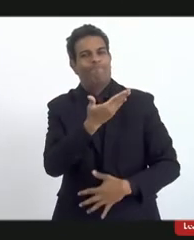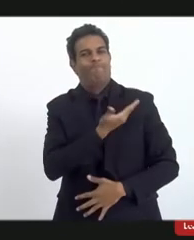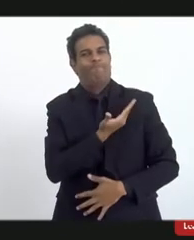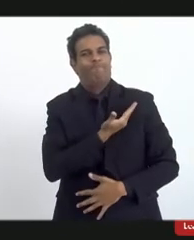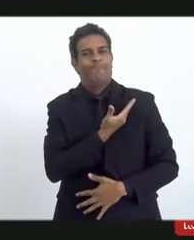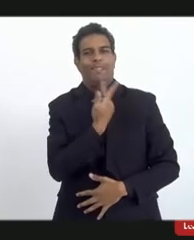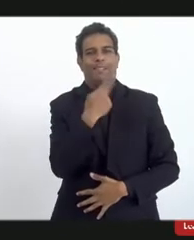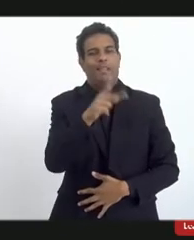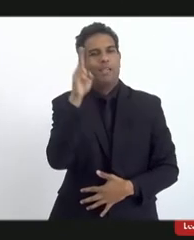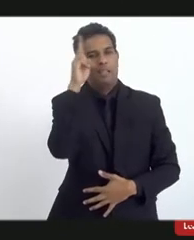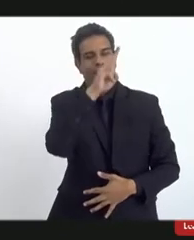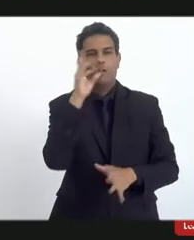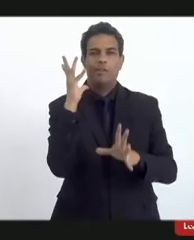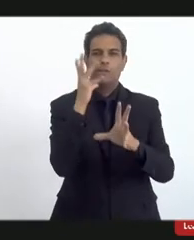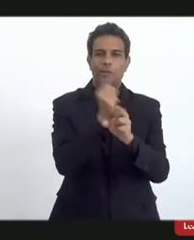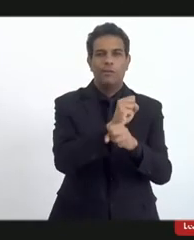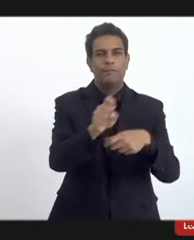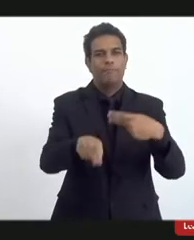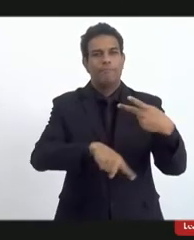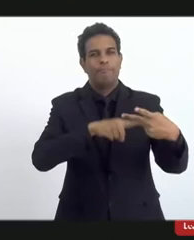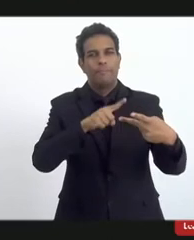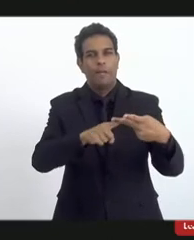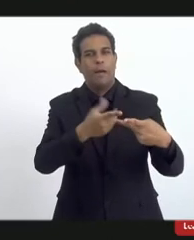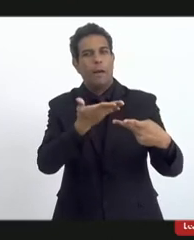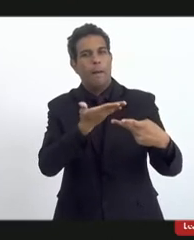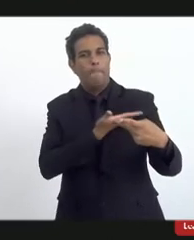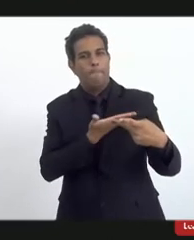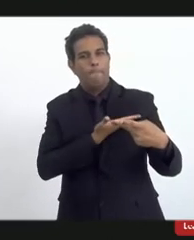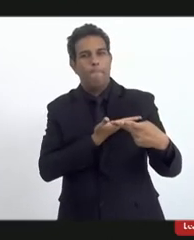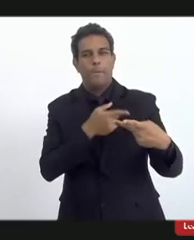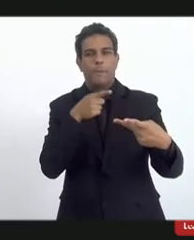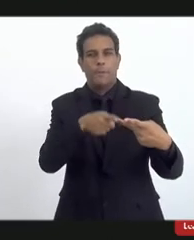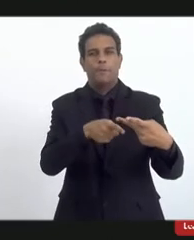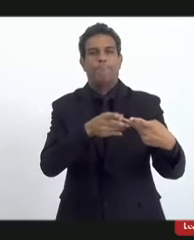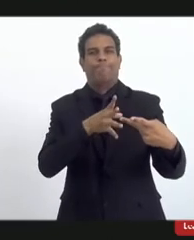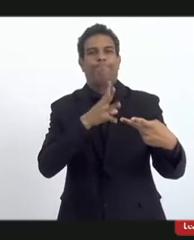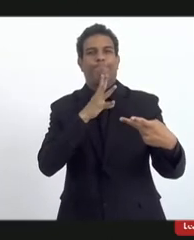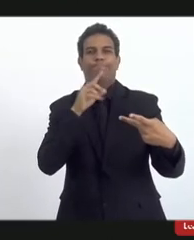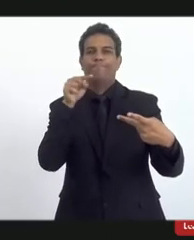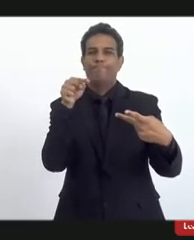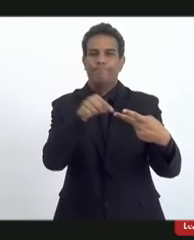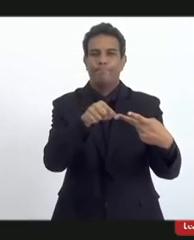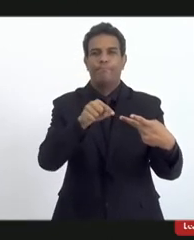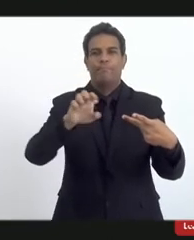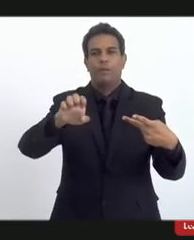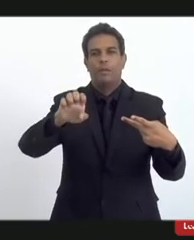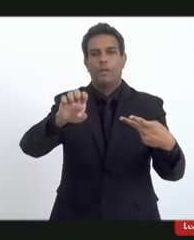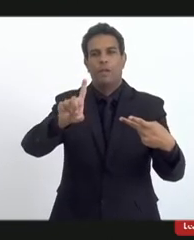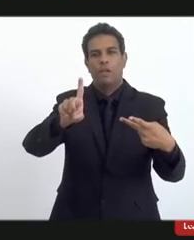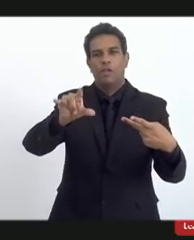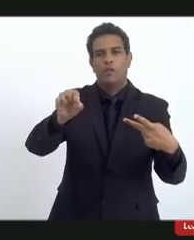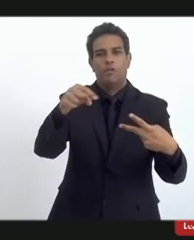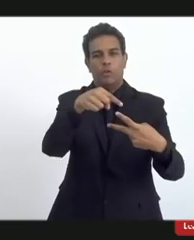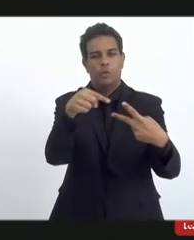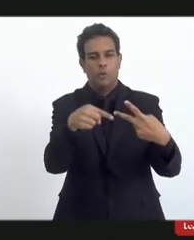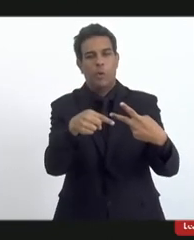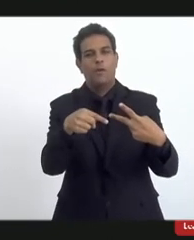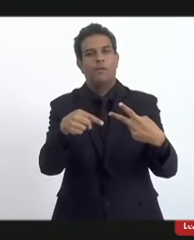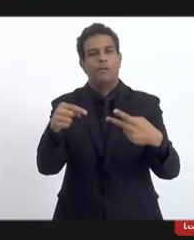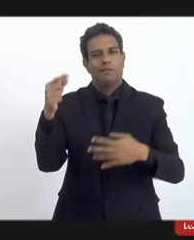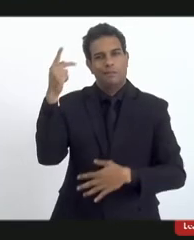carteirinha, e do meu grande ídolo, que é o doutor Edio, de São Paulo.